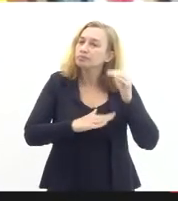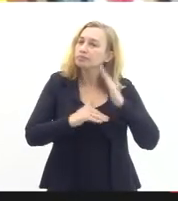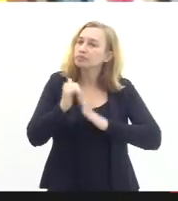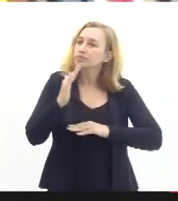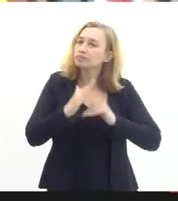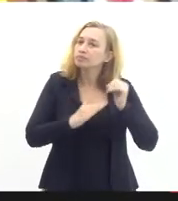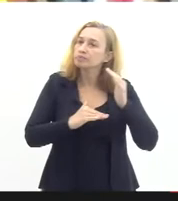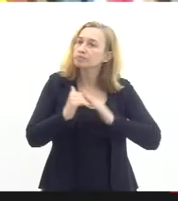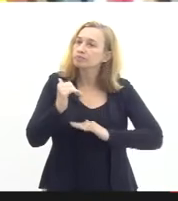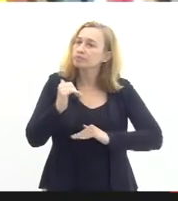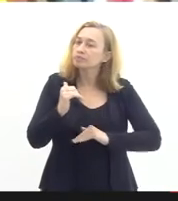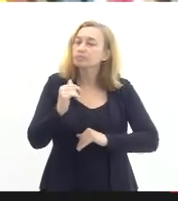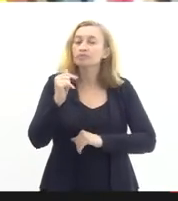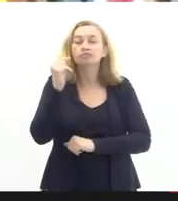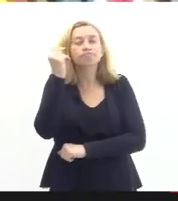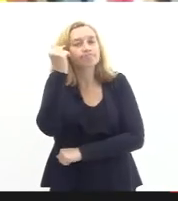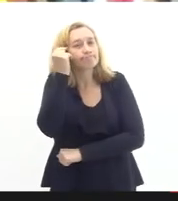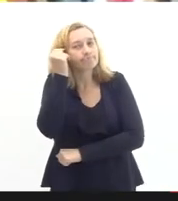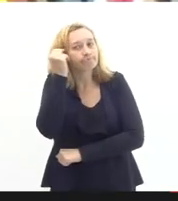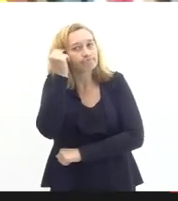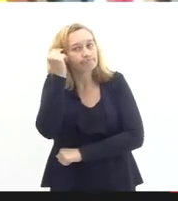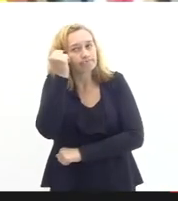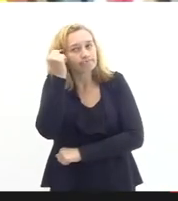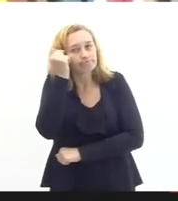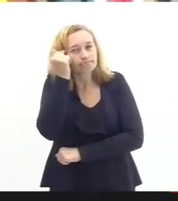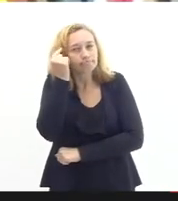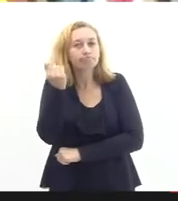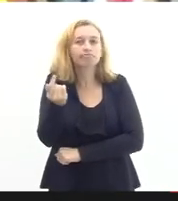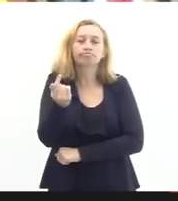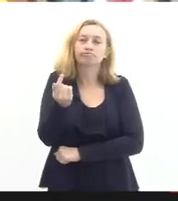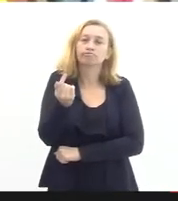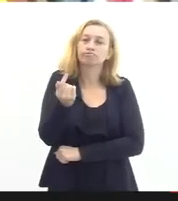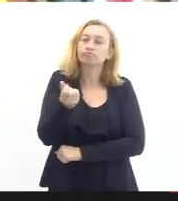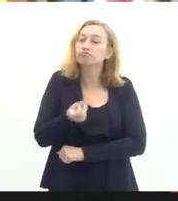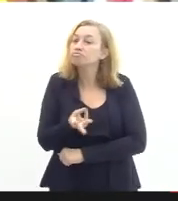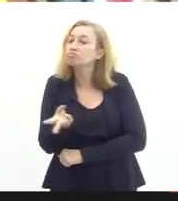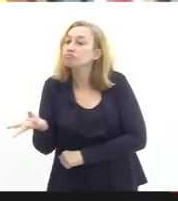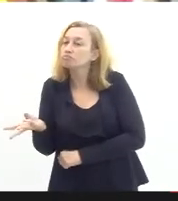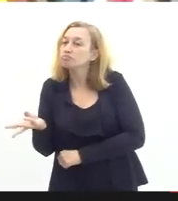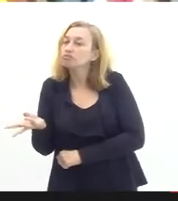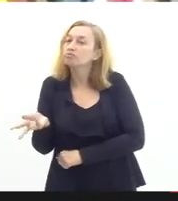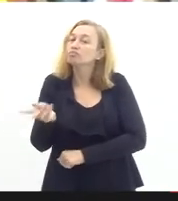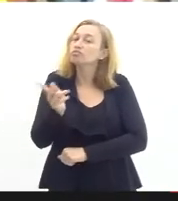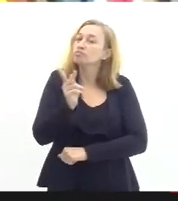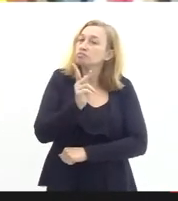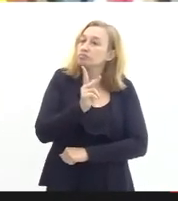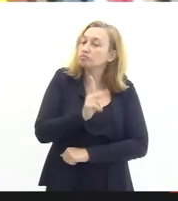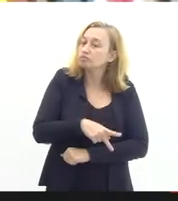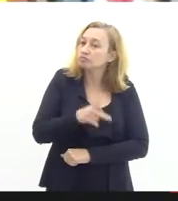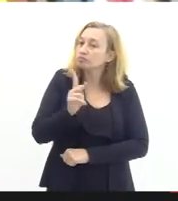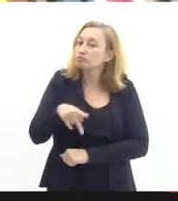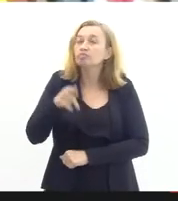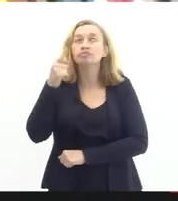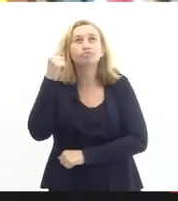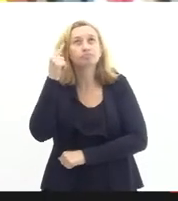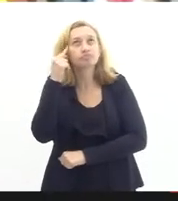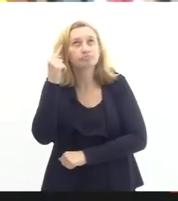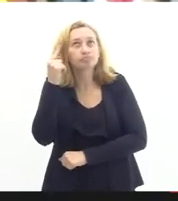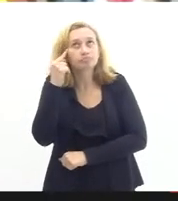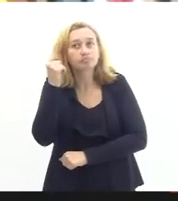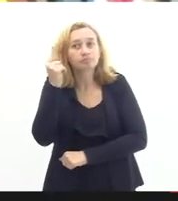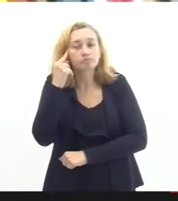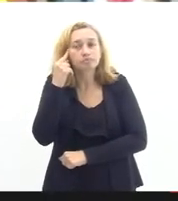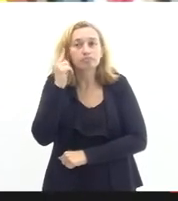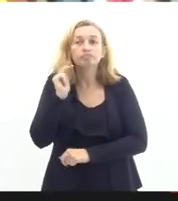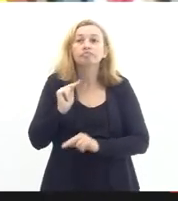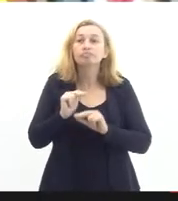que ser pensada a quantidade de profissionais tem que ser pensada em